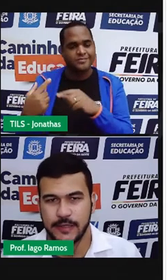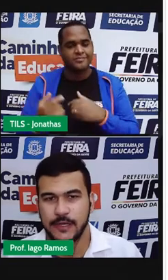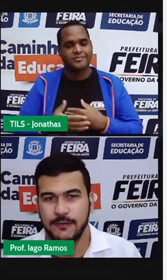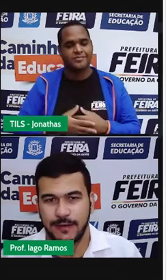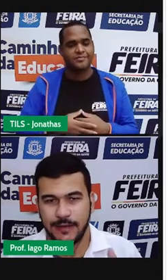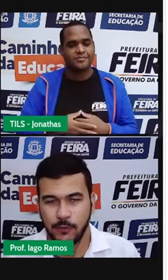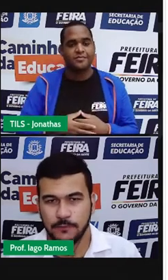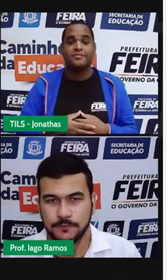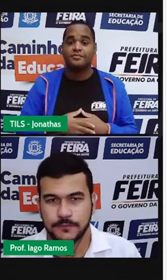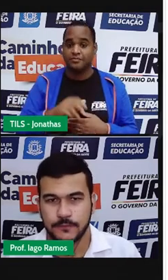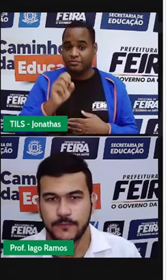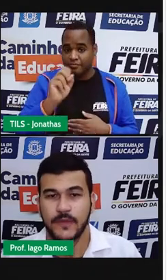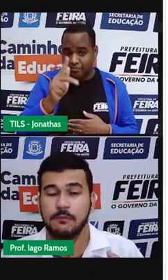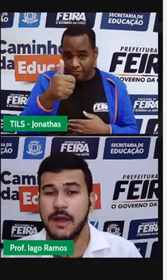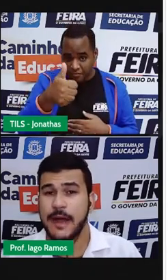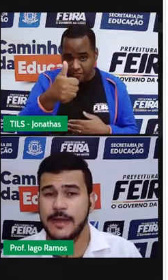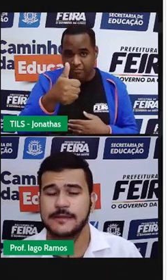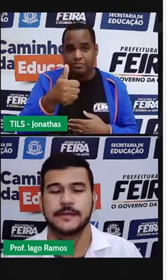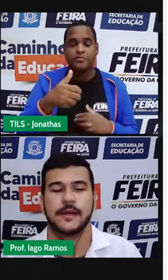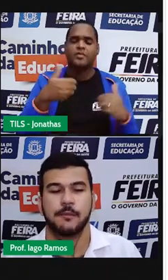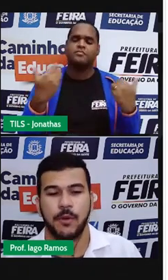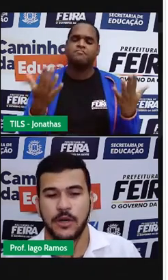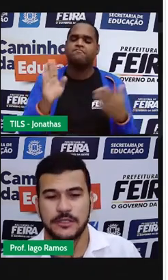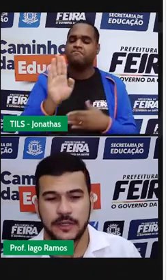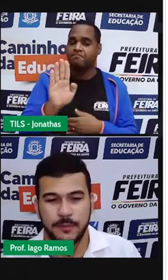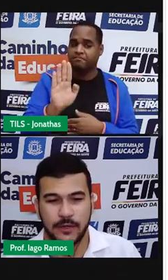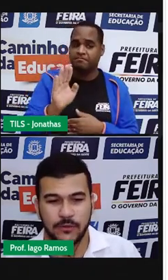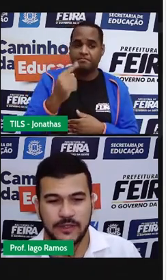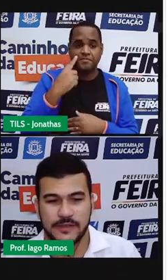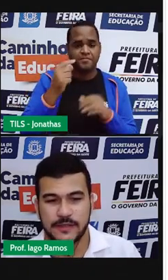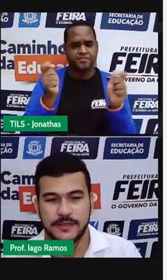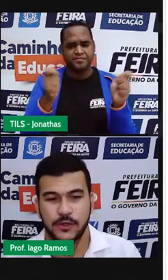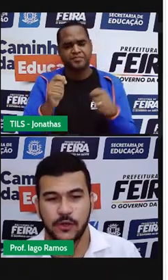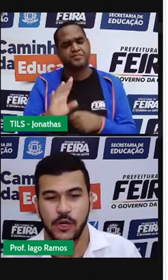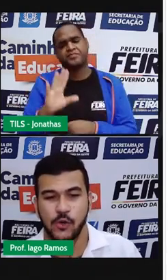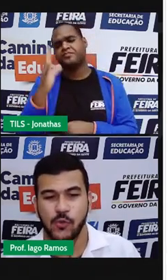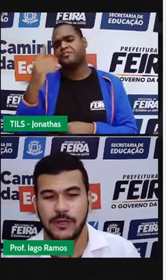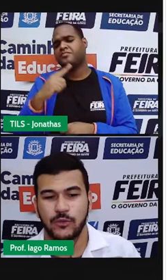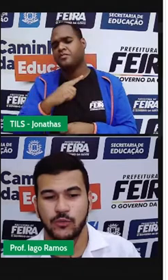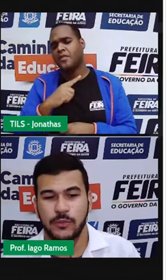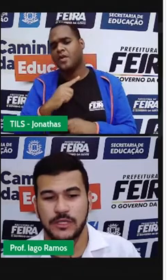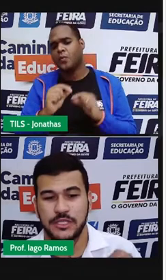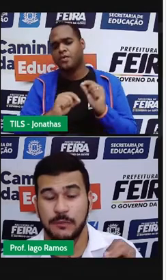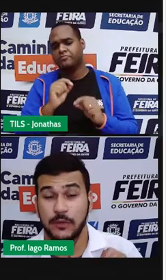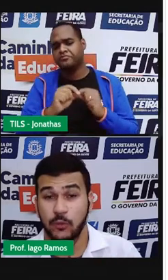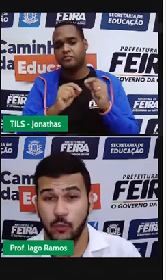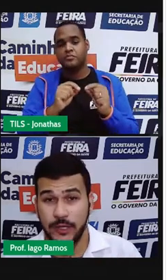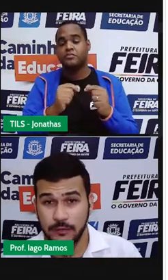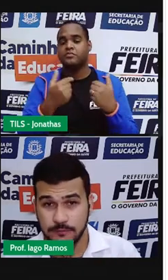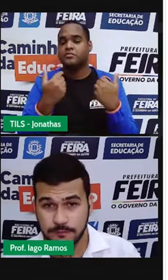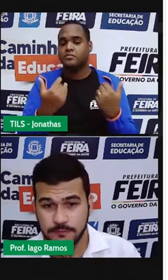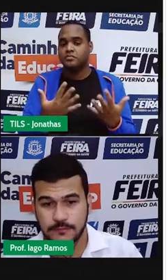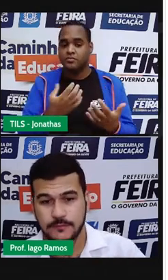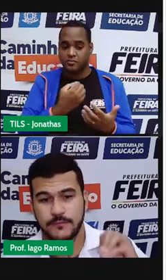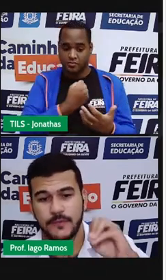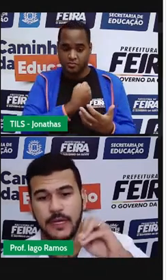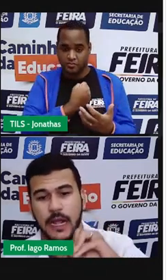três. Valeu? Mas pode também acontecer assim, ó. Quando uma diminui,